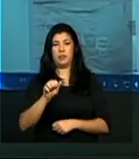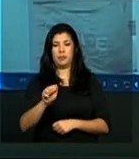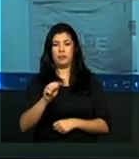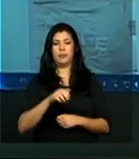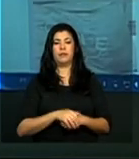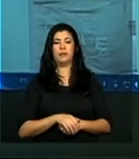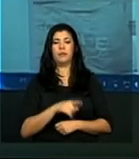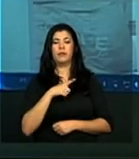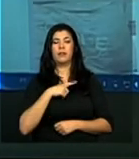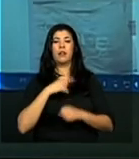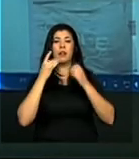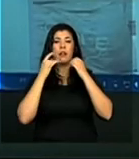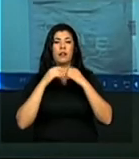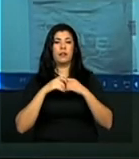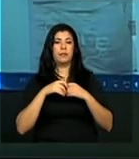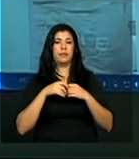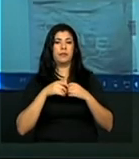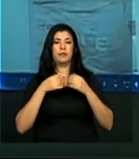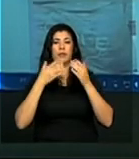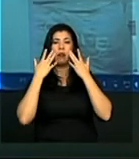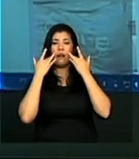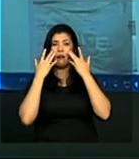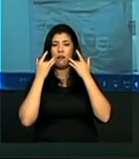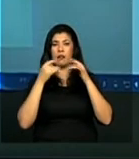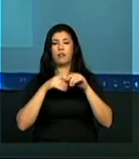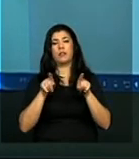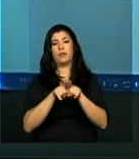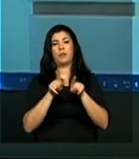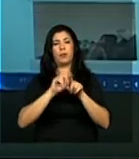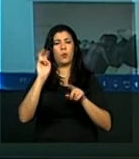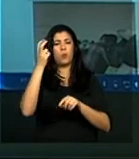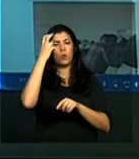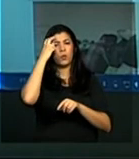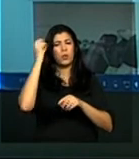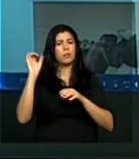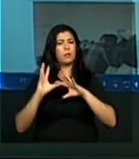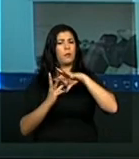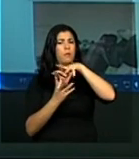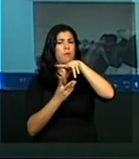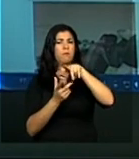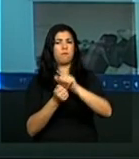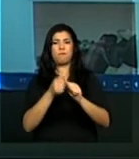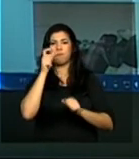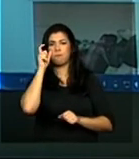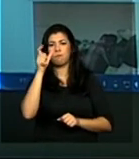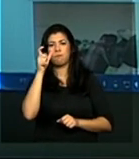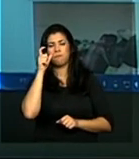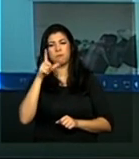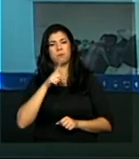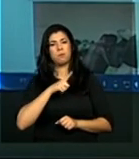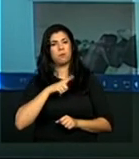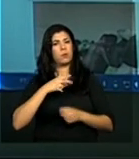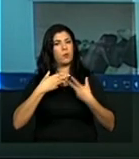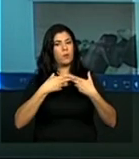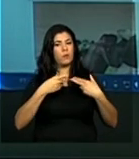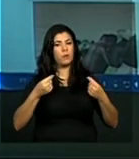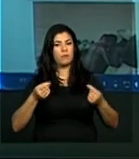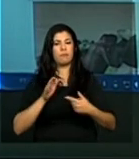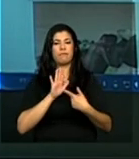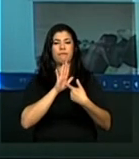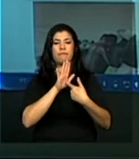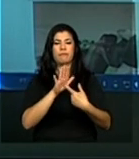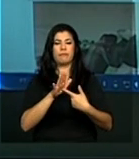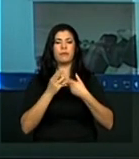Então, a arte-cultura é o mundo também. Foi, assim, interessantíssimo, porque tem muita coisa para ser dita, para ser